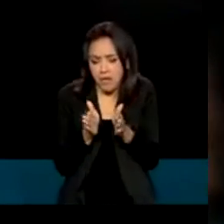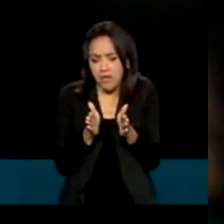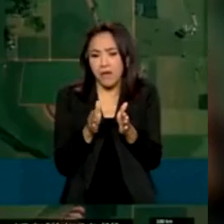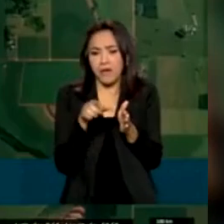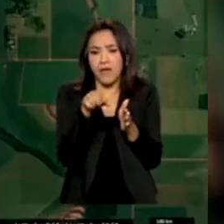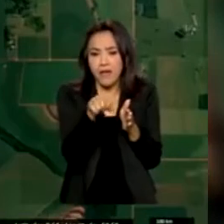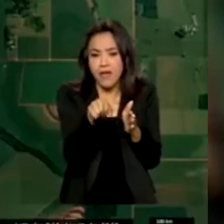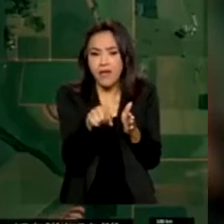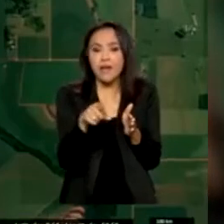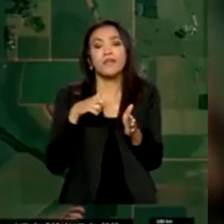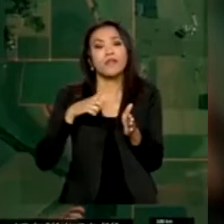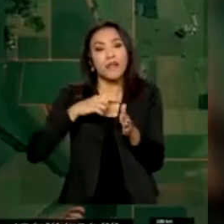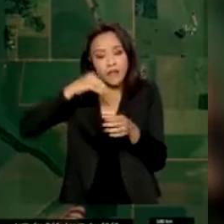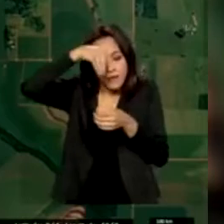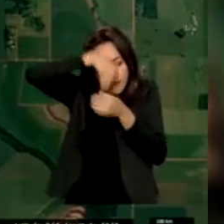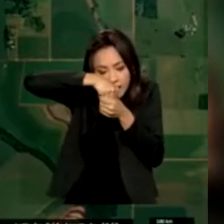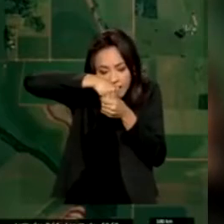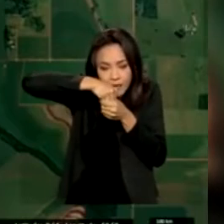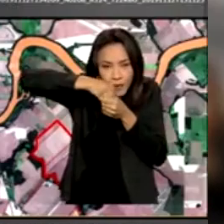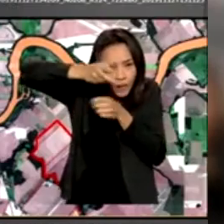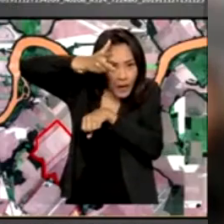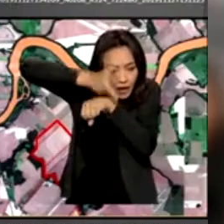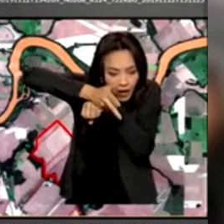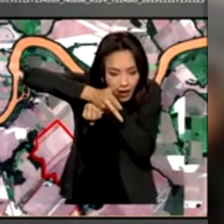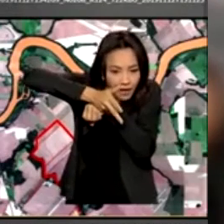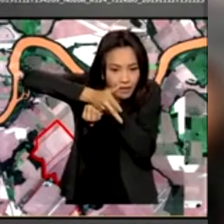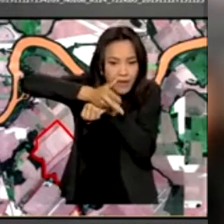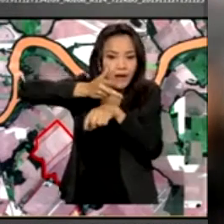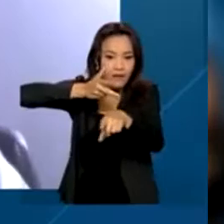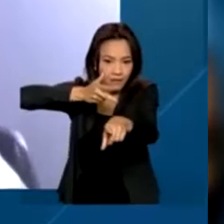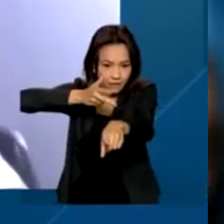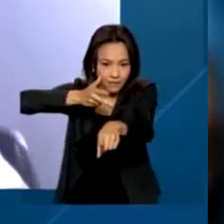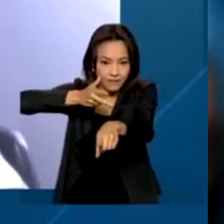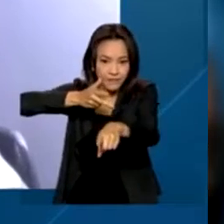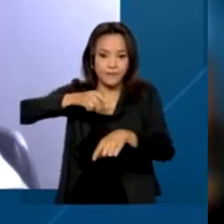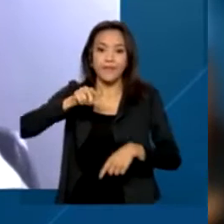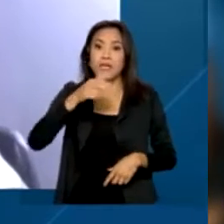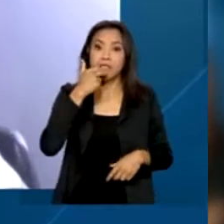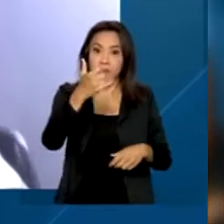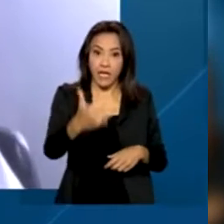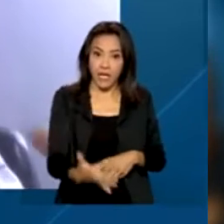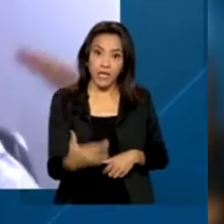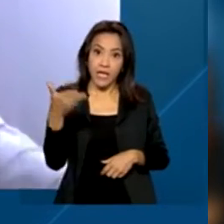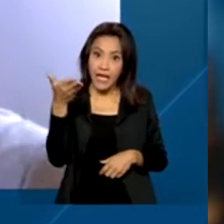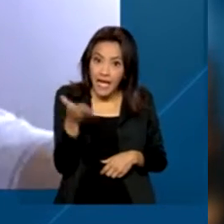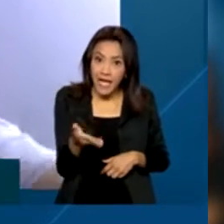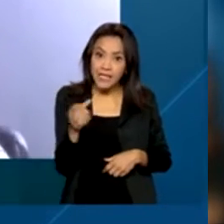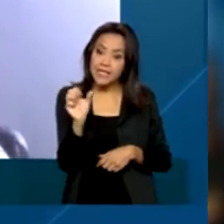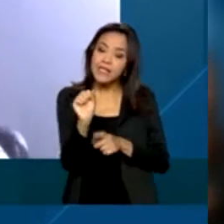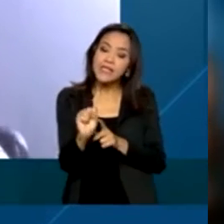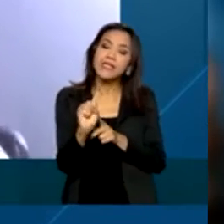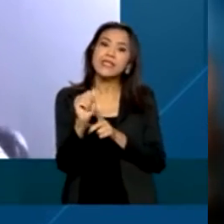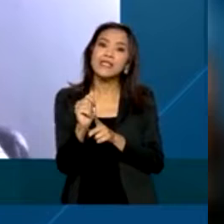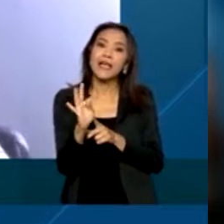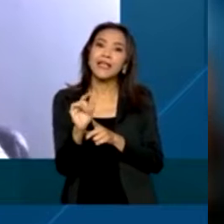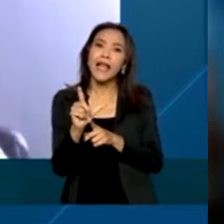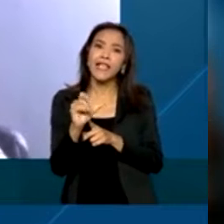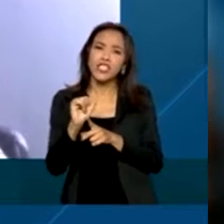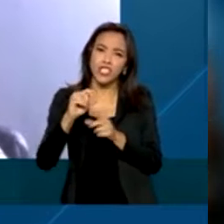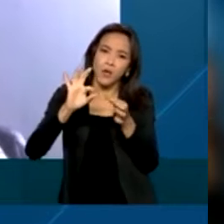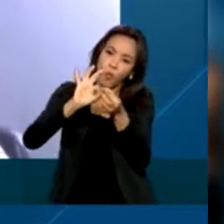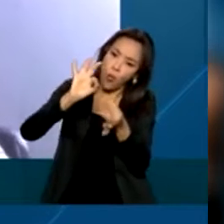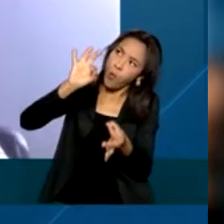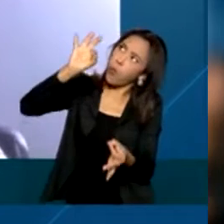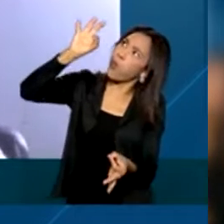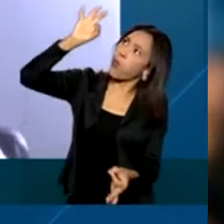o V-Cube 1 tem uma câmera de alta resolução para sua categoria. Um satélite que 500 quilômetros, ele consegue bater a foto de uma